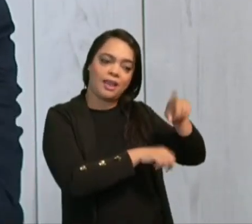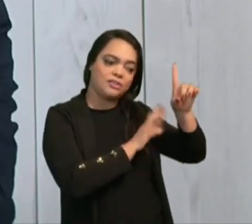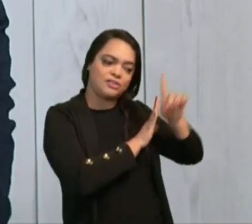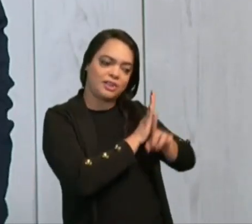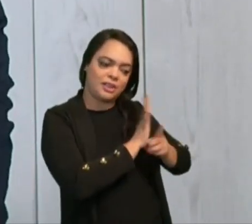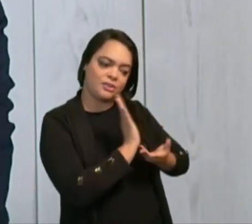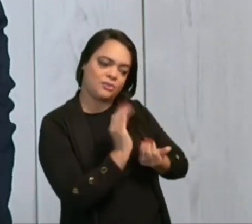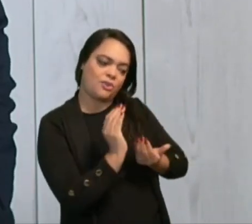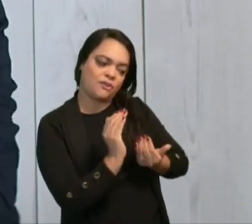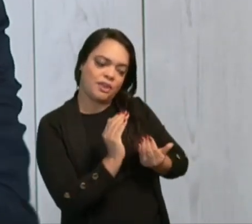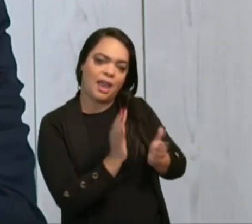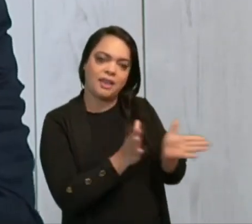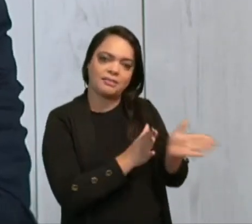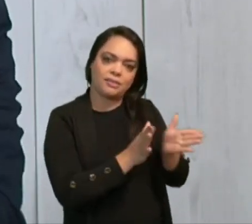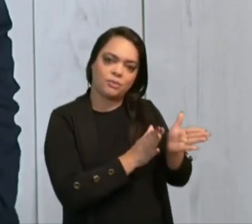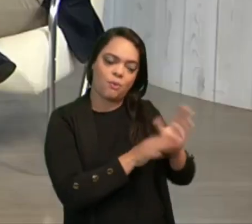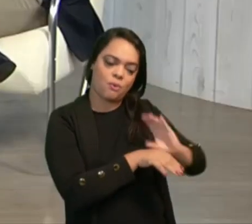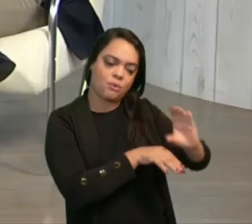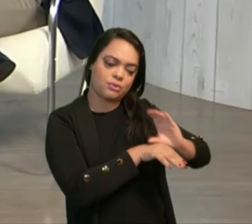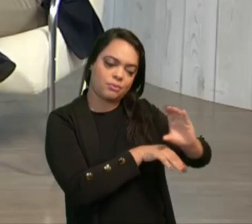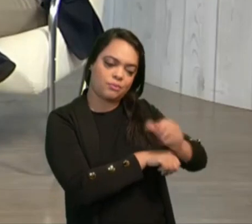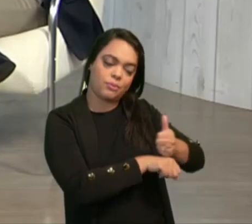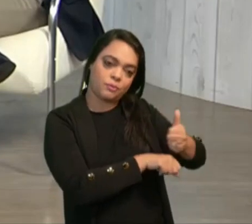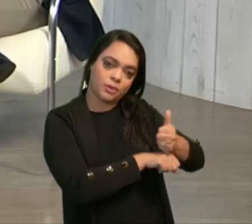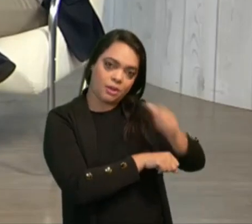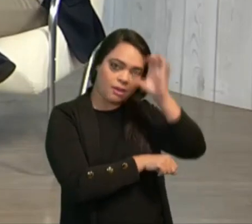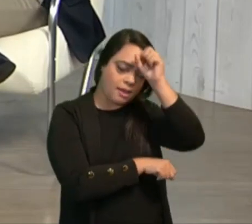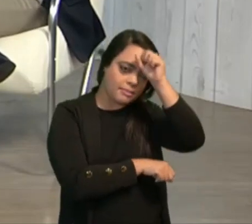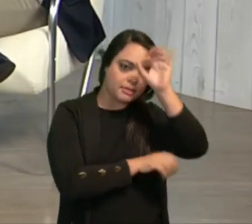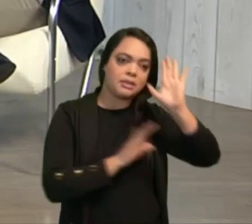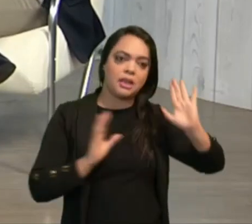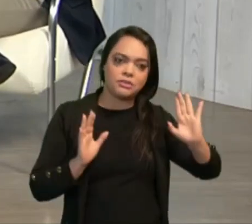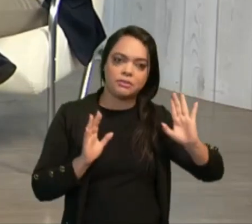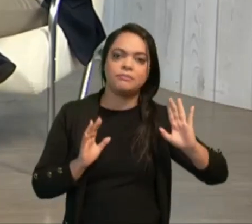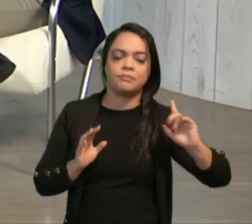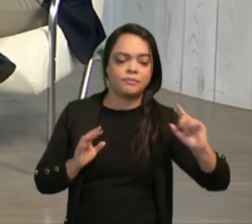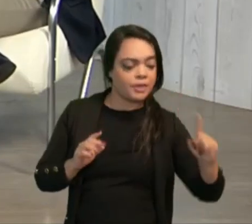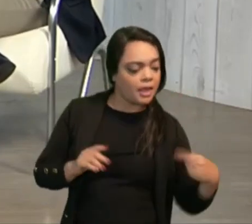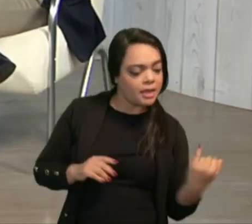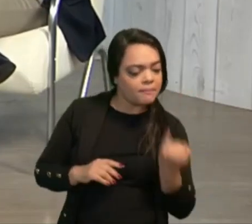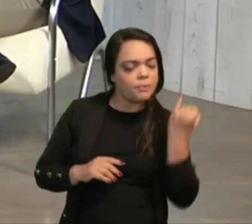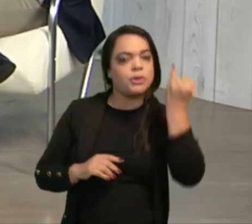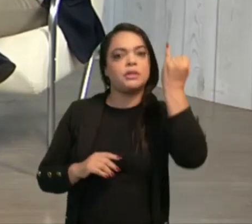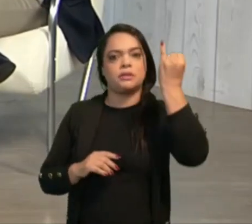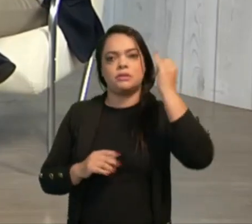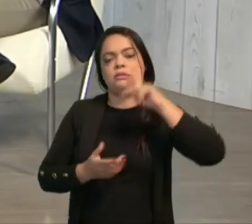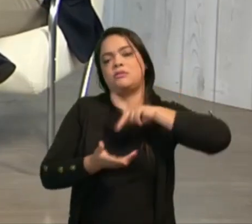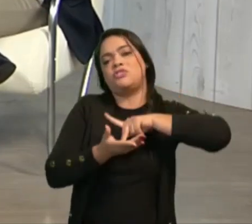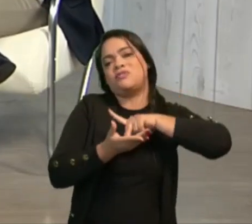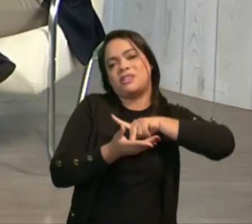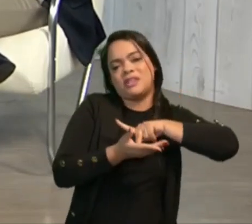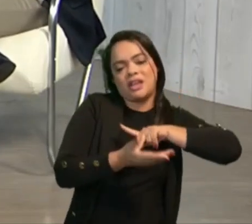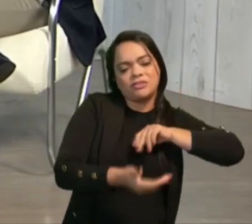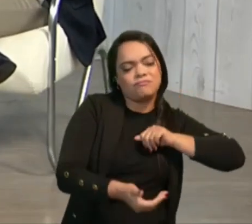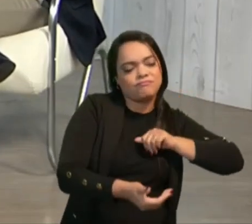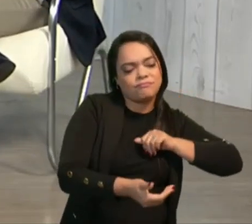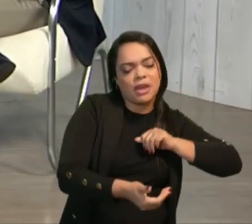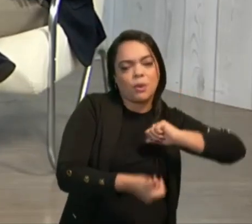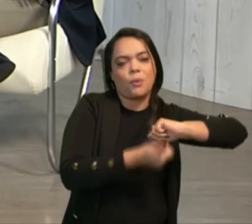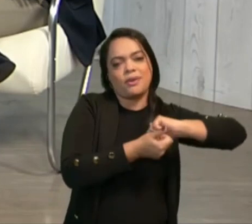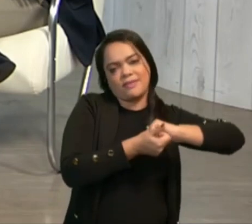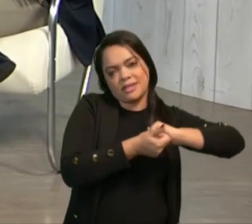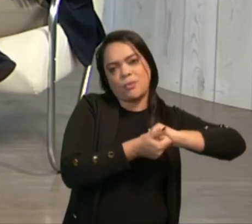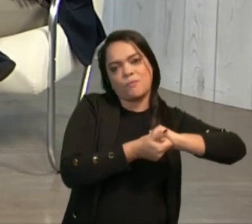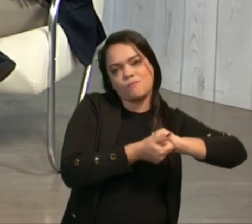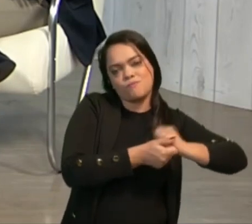ter acesso à profissionalização e à aprendizagem. um instrumento muito importante para a qualificação profissional do jovem.